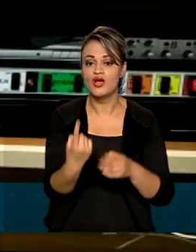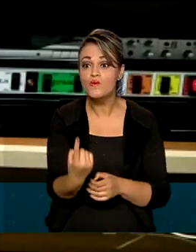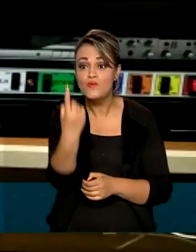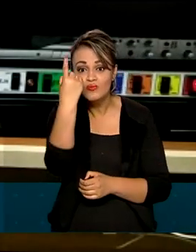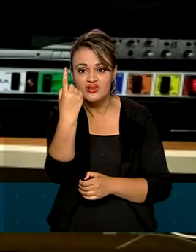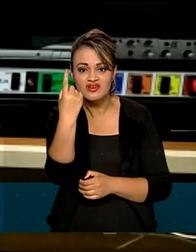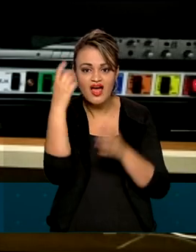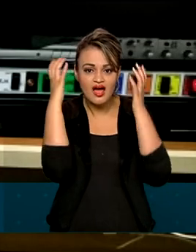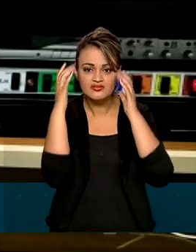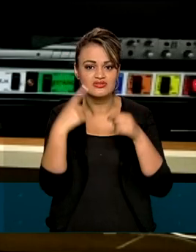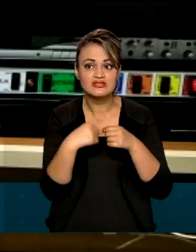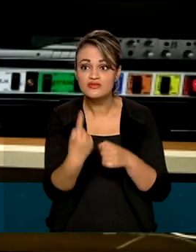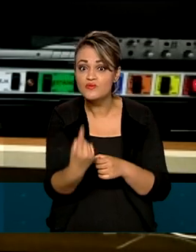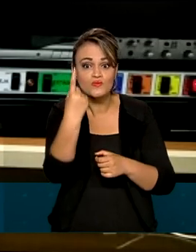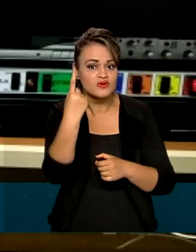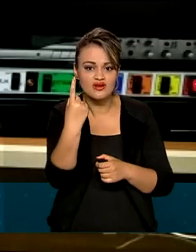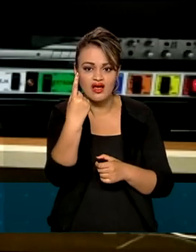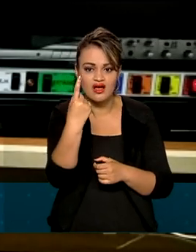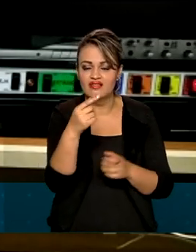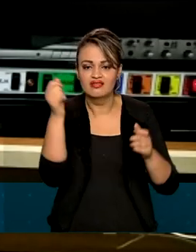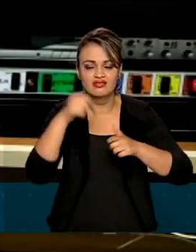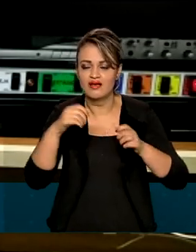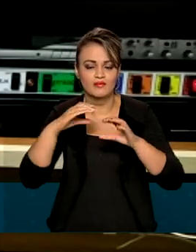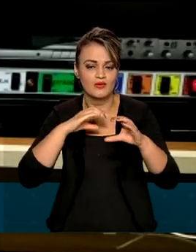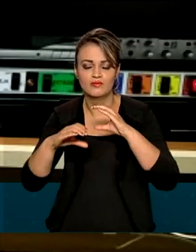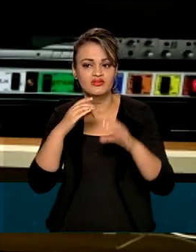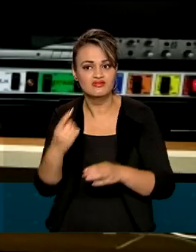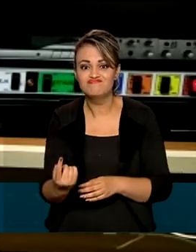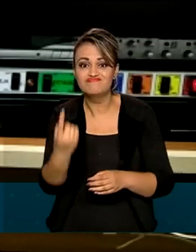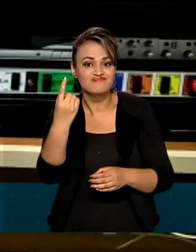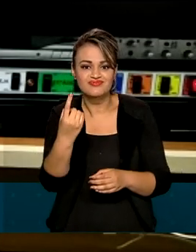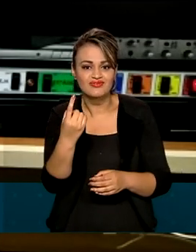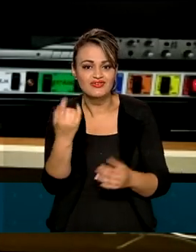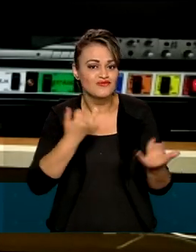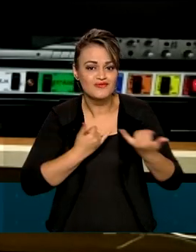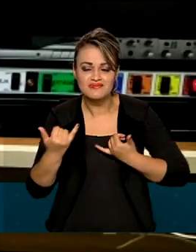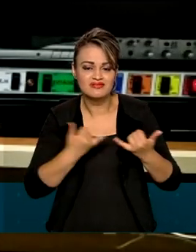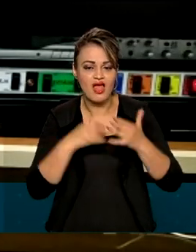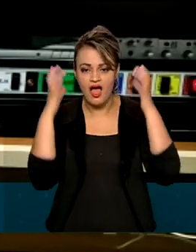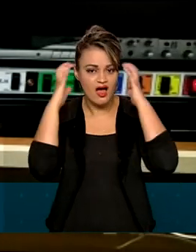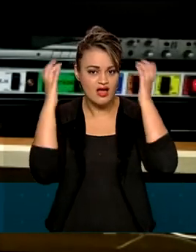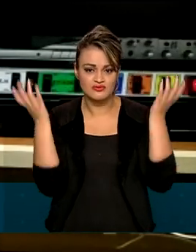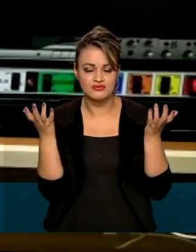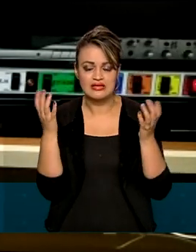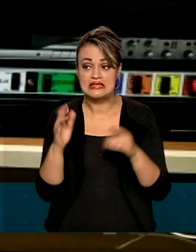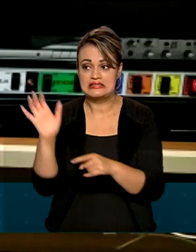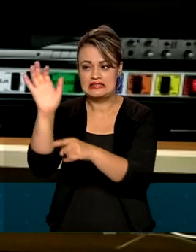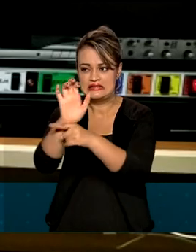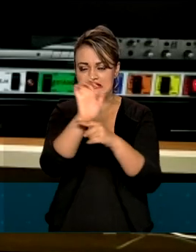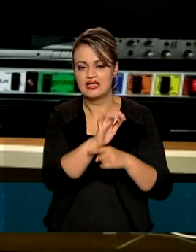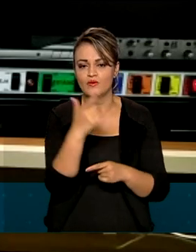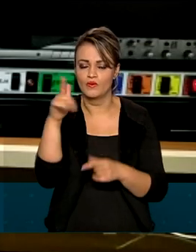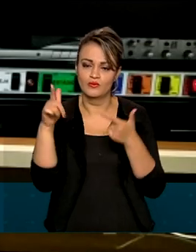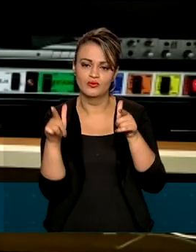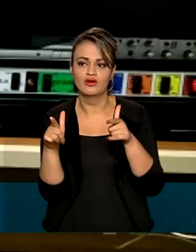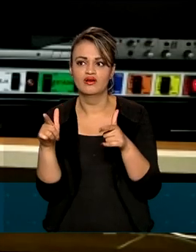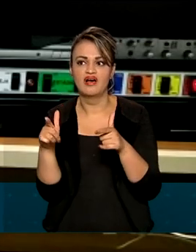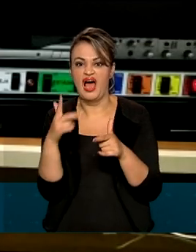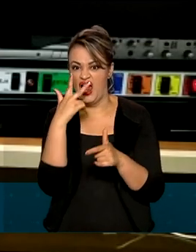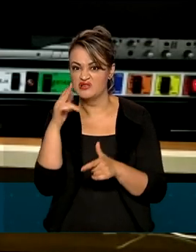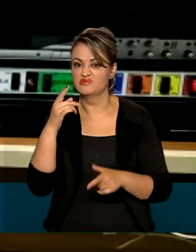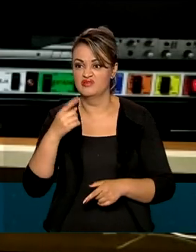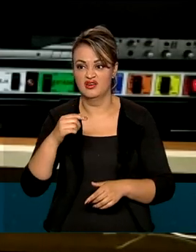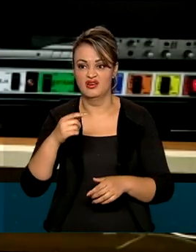única rádio da cidade, o único meio de comunicação de massa local. Em outros estados, creio que este número é ainda